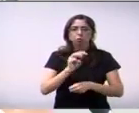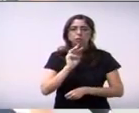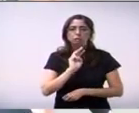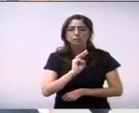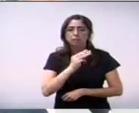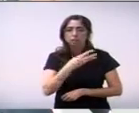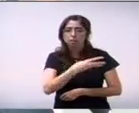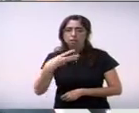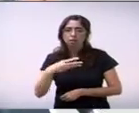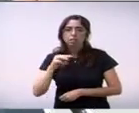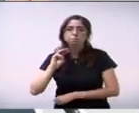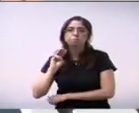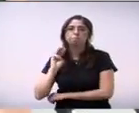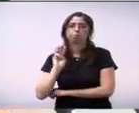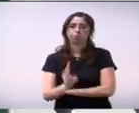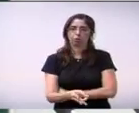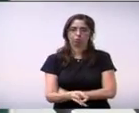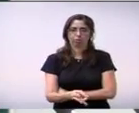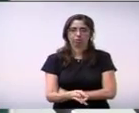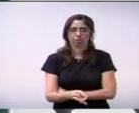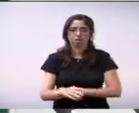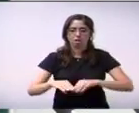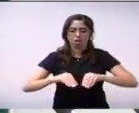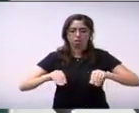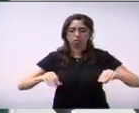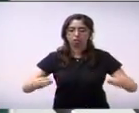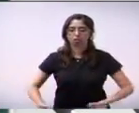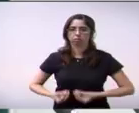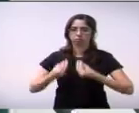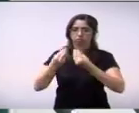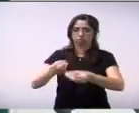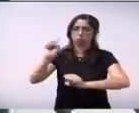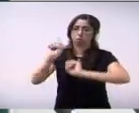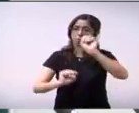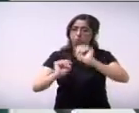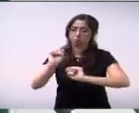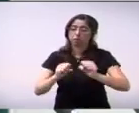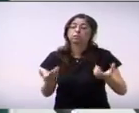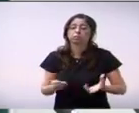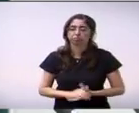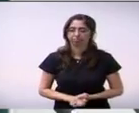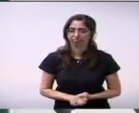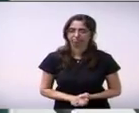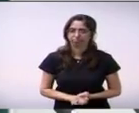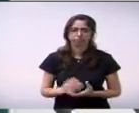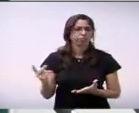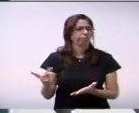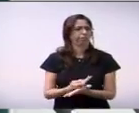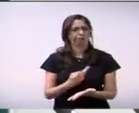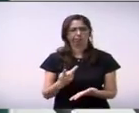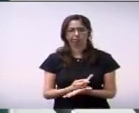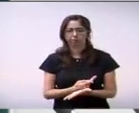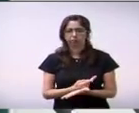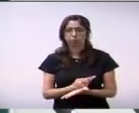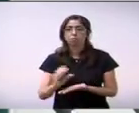o colega vereador acabou de citar que foi feita uma reforma não poderia ter feito mais reformas em outras creches